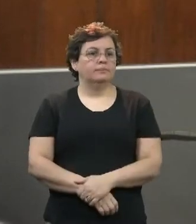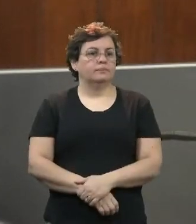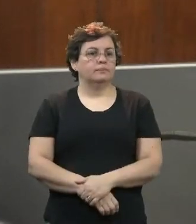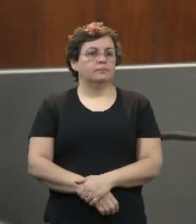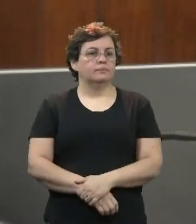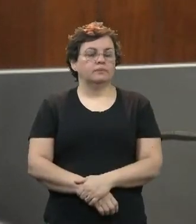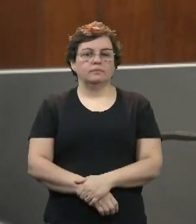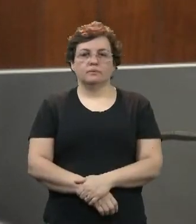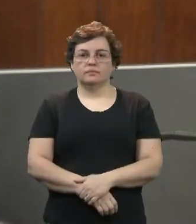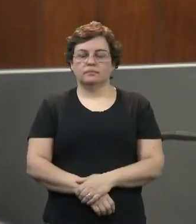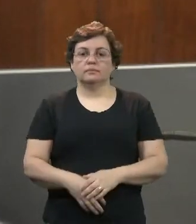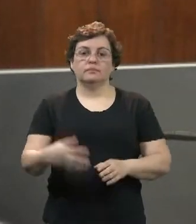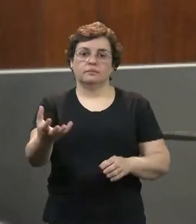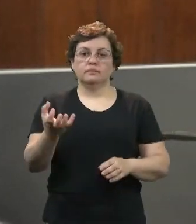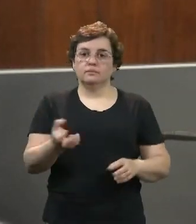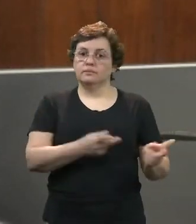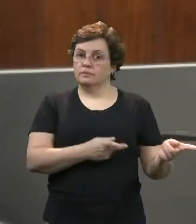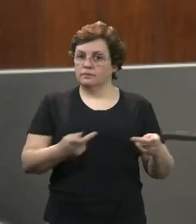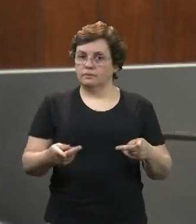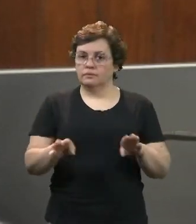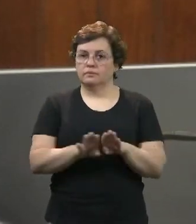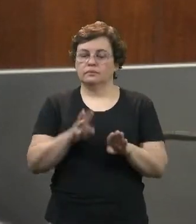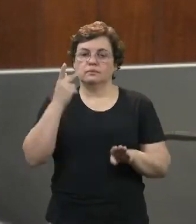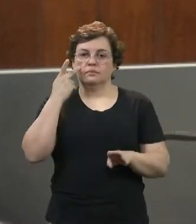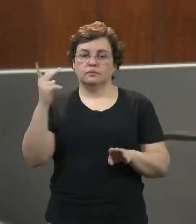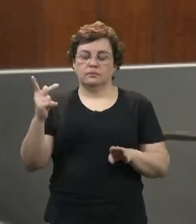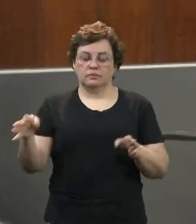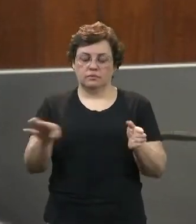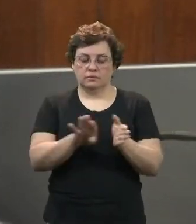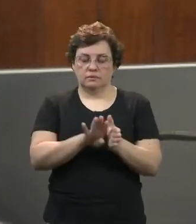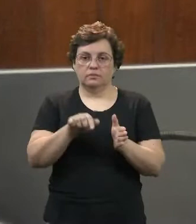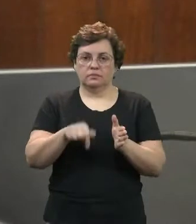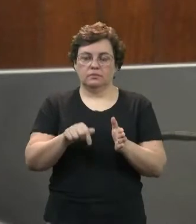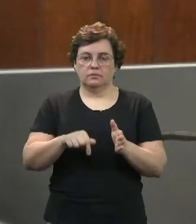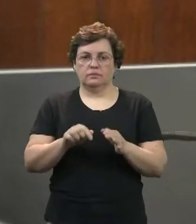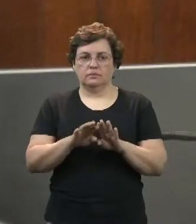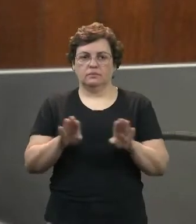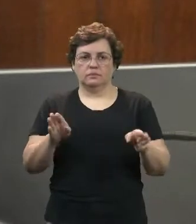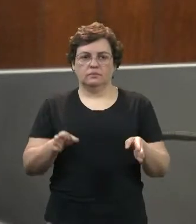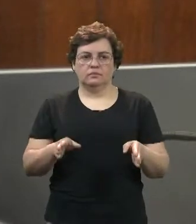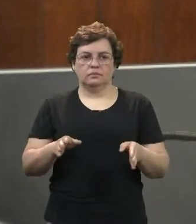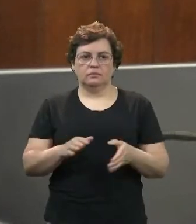Eu gostaria de convidar para que tomasse assento junto a essa presidência